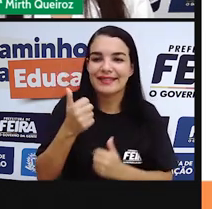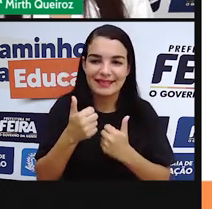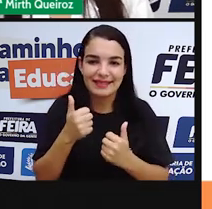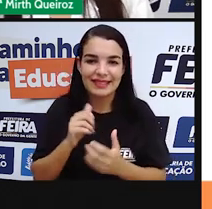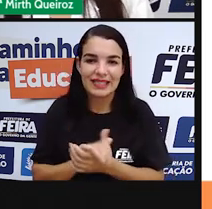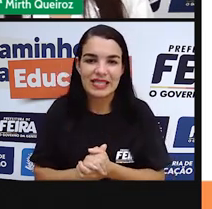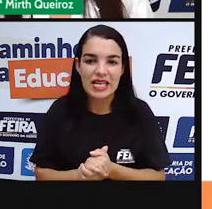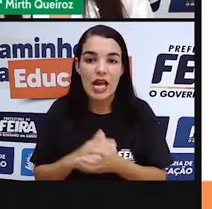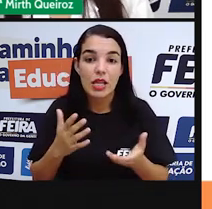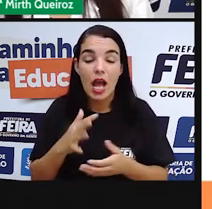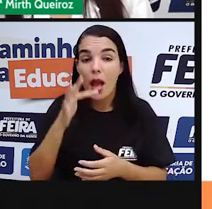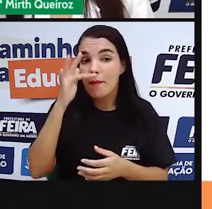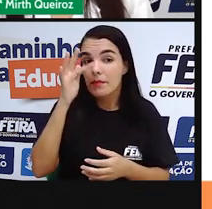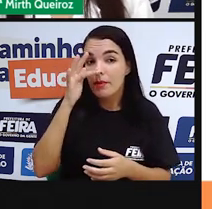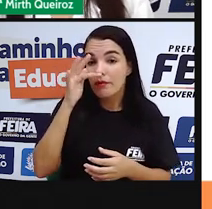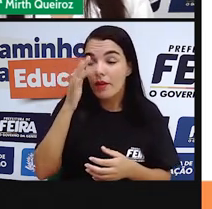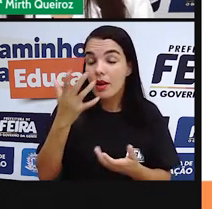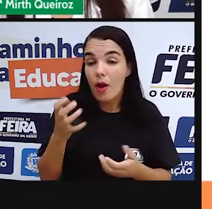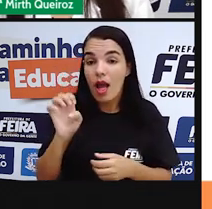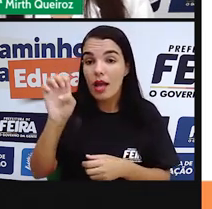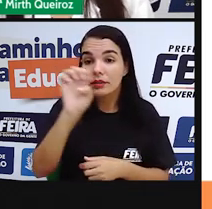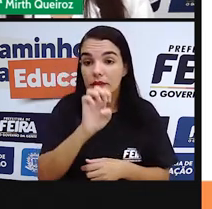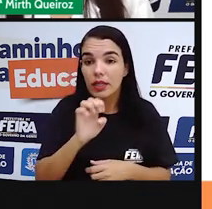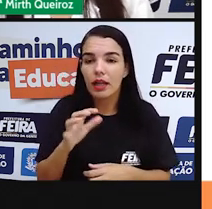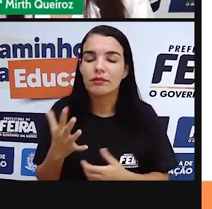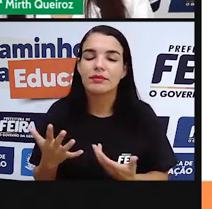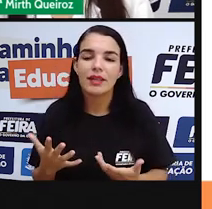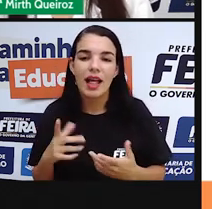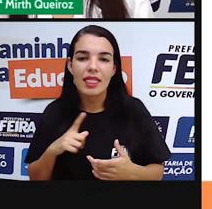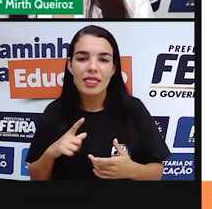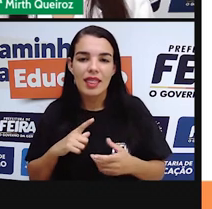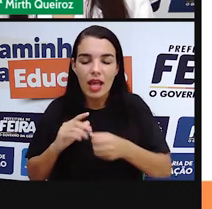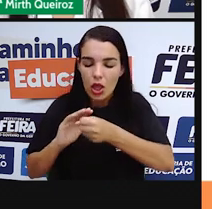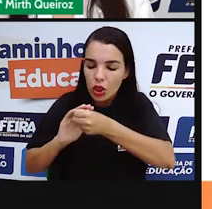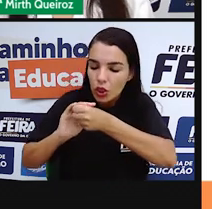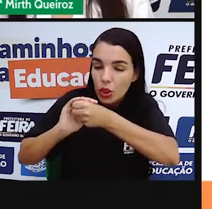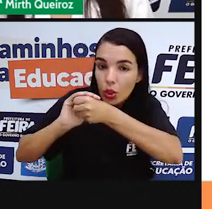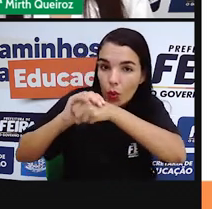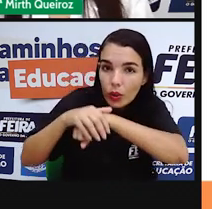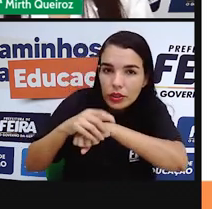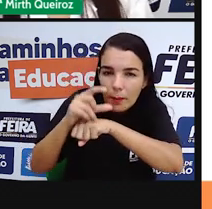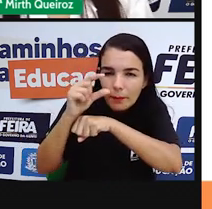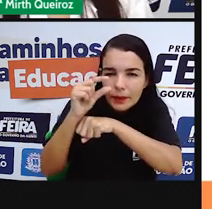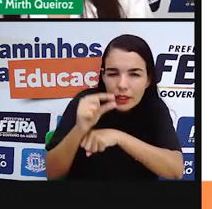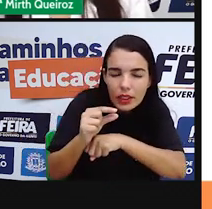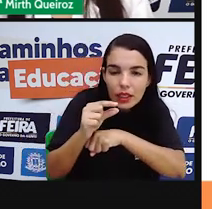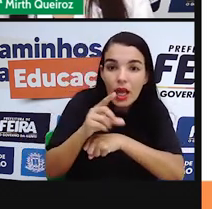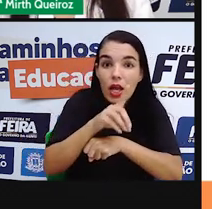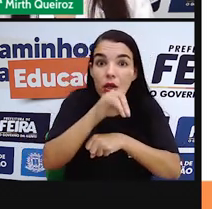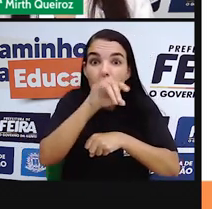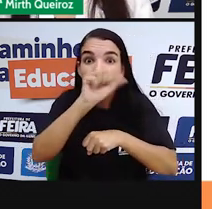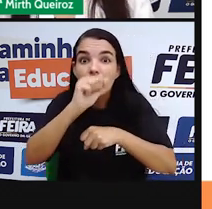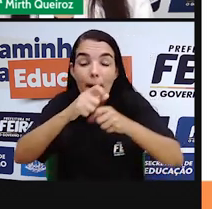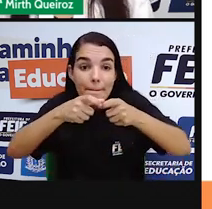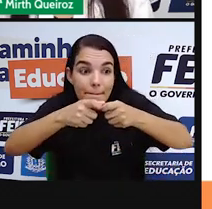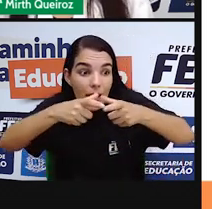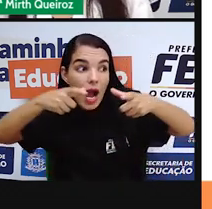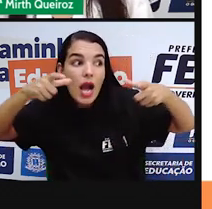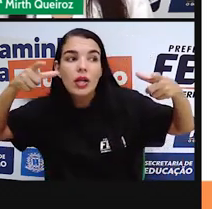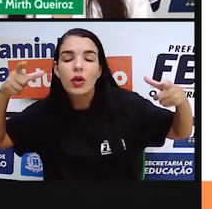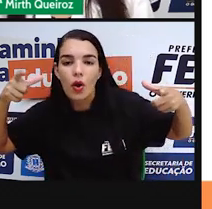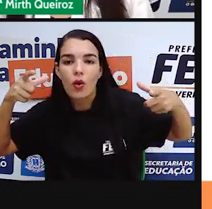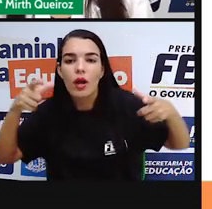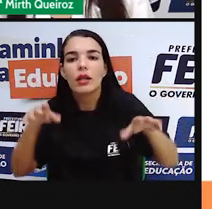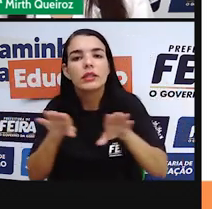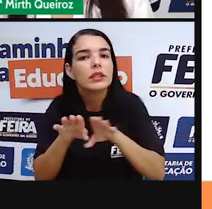primavera, a estação das flores. As noites são curtas e os dias são longos, tanto na primavera quanto